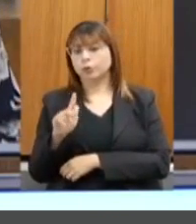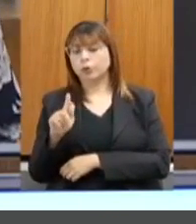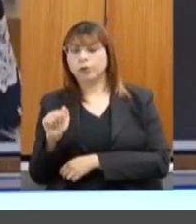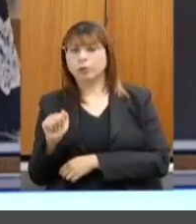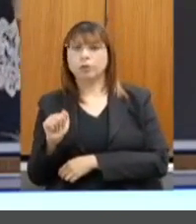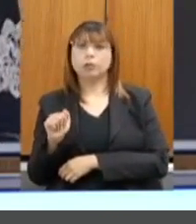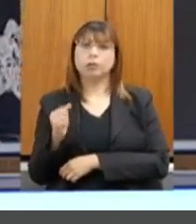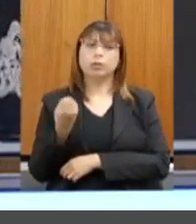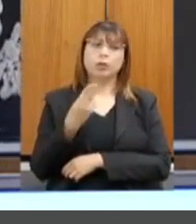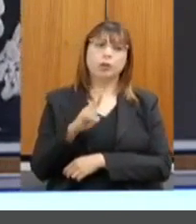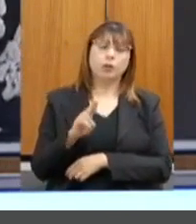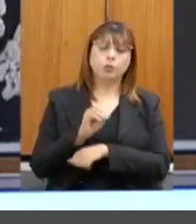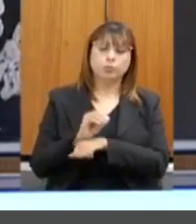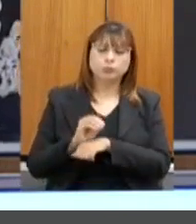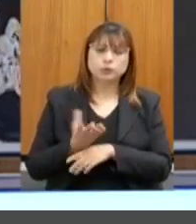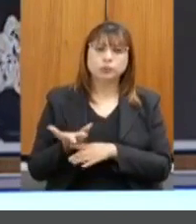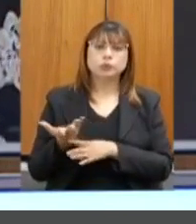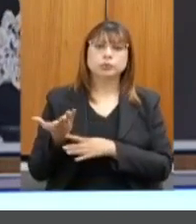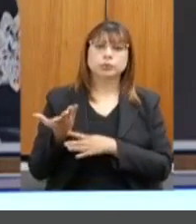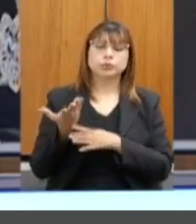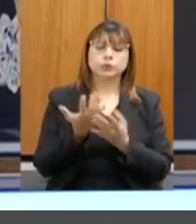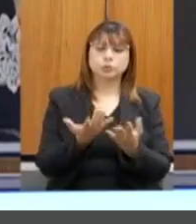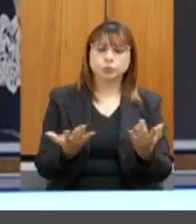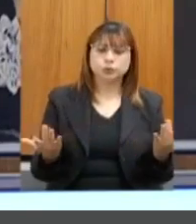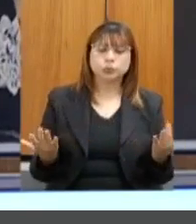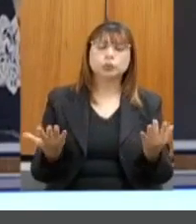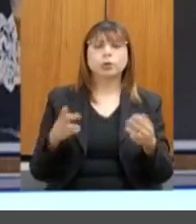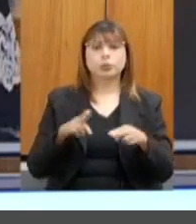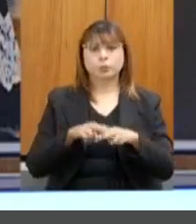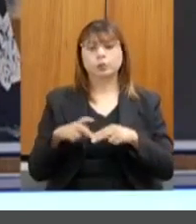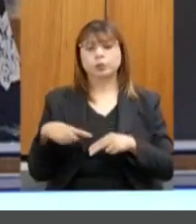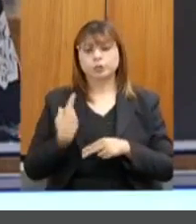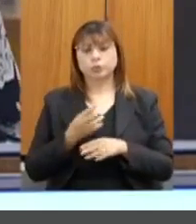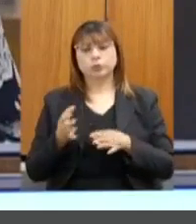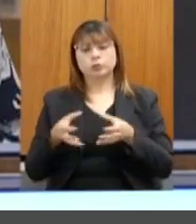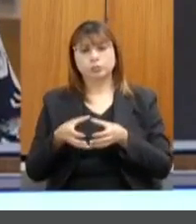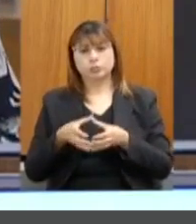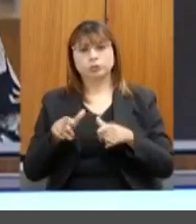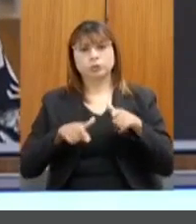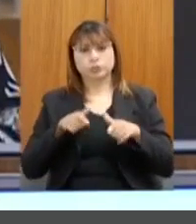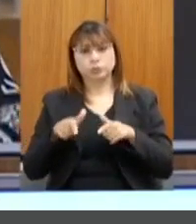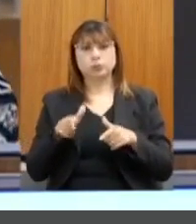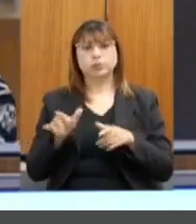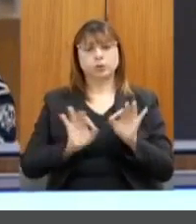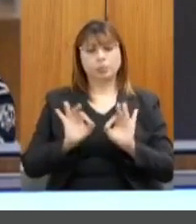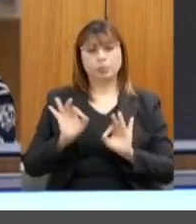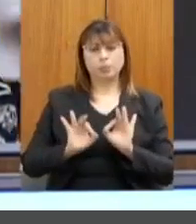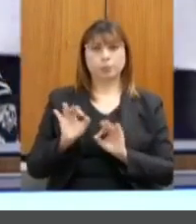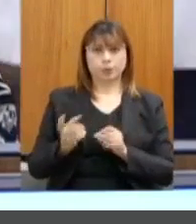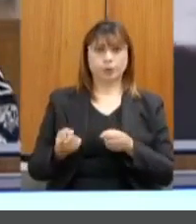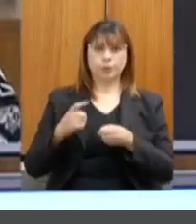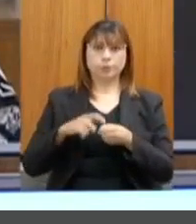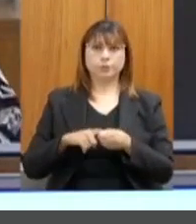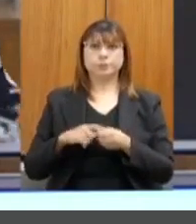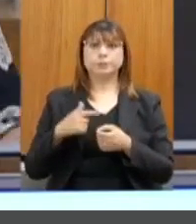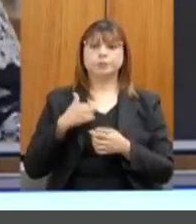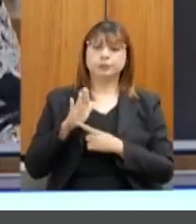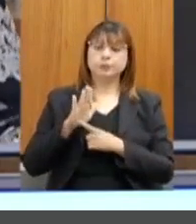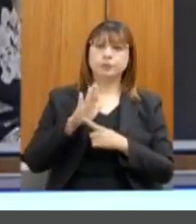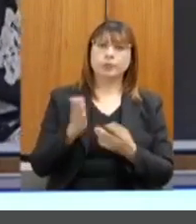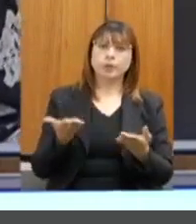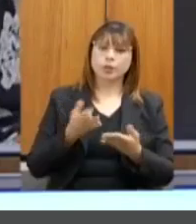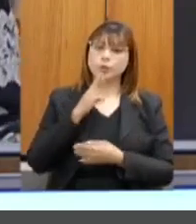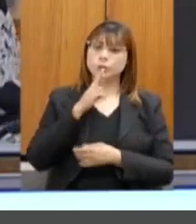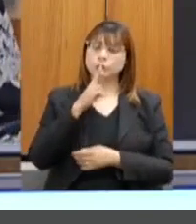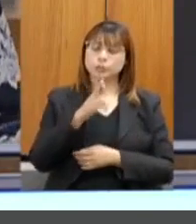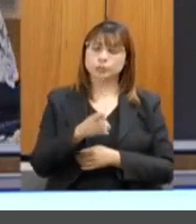e, por isso, as nossas equipes todas já foram preparadas para esse momento de retomada. Aqui eu trago, então, os nossos